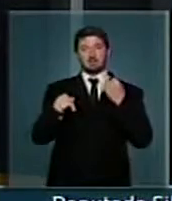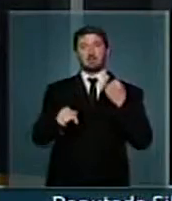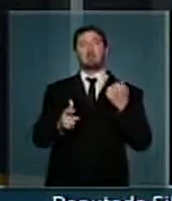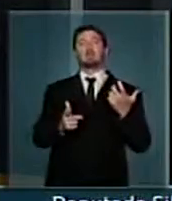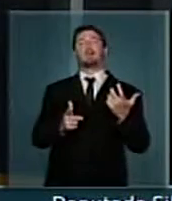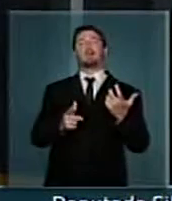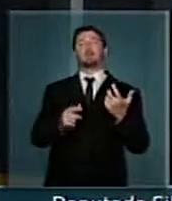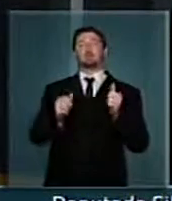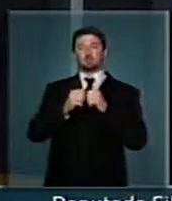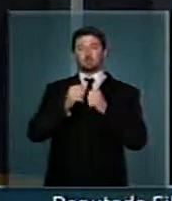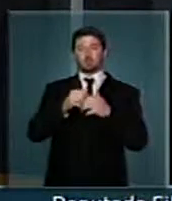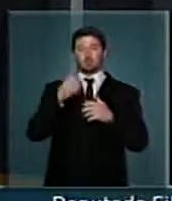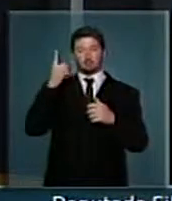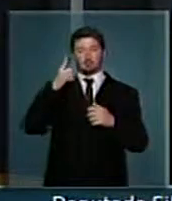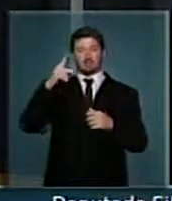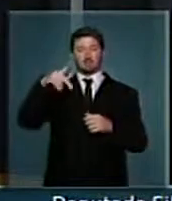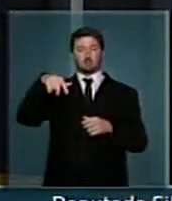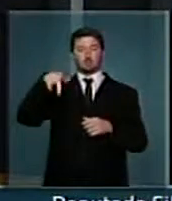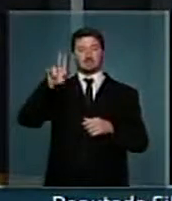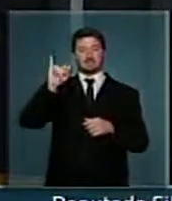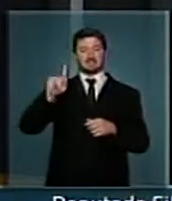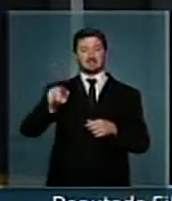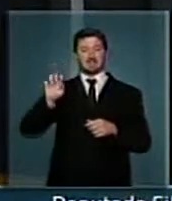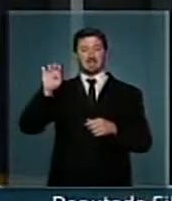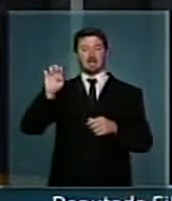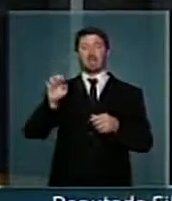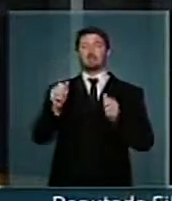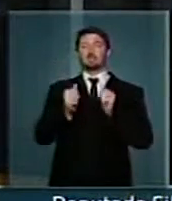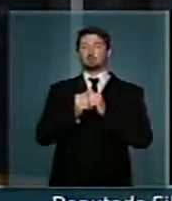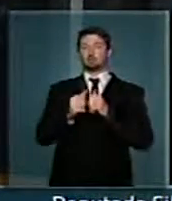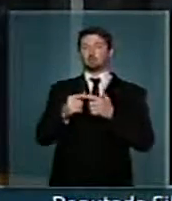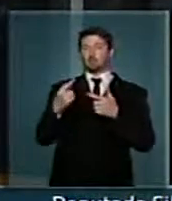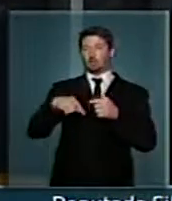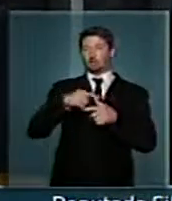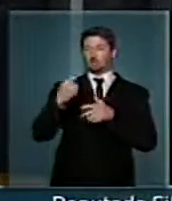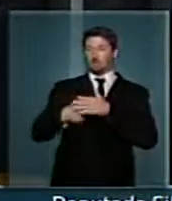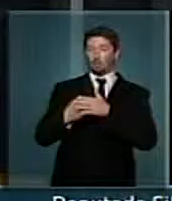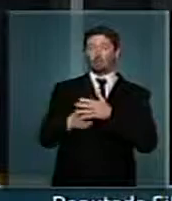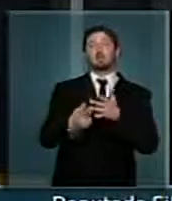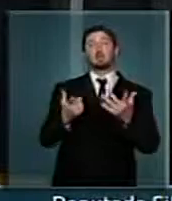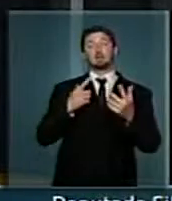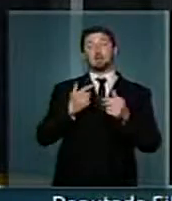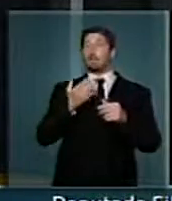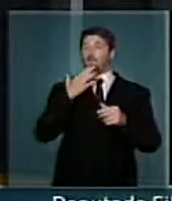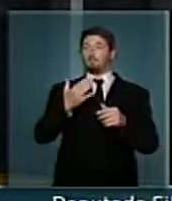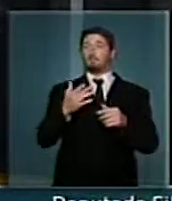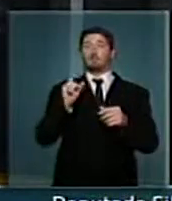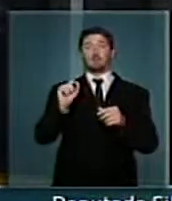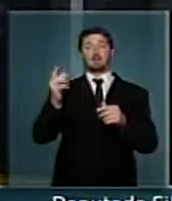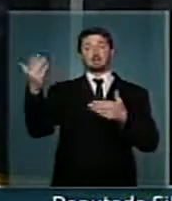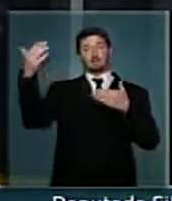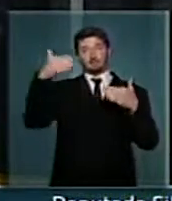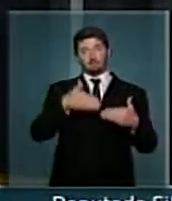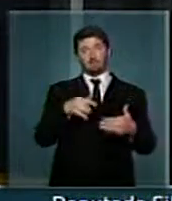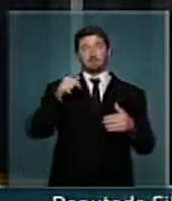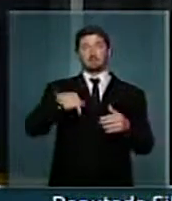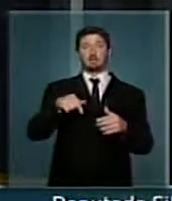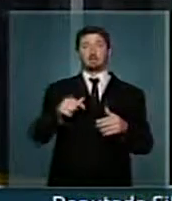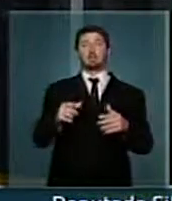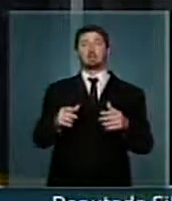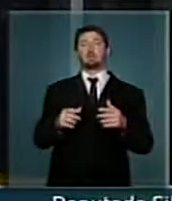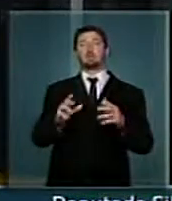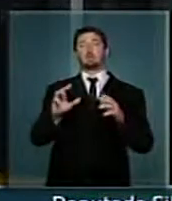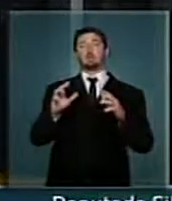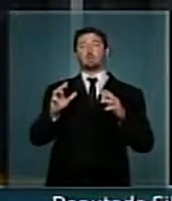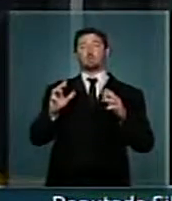deputado Pedro Utzai, que é o nosso presidente da frente parlamentar, e já está prevista a vinda do presidente do Congresso peruano